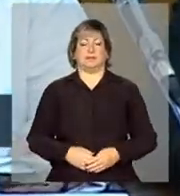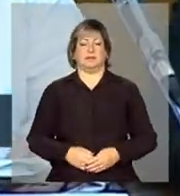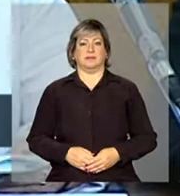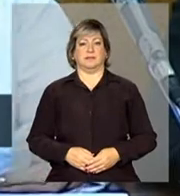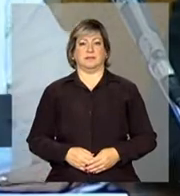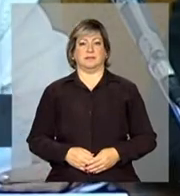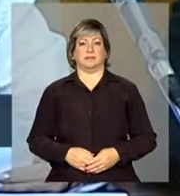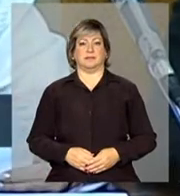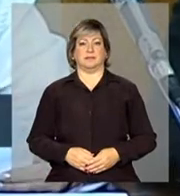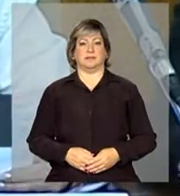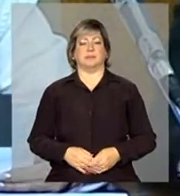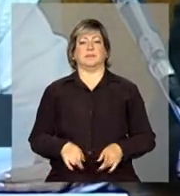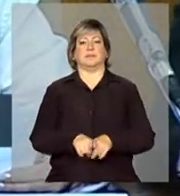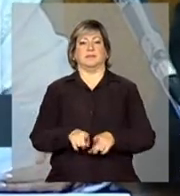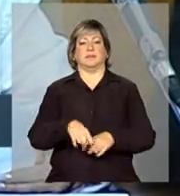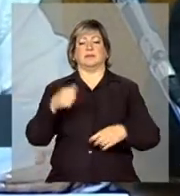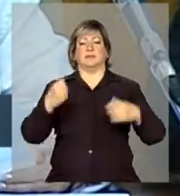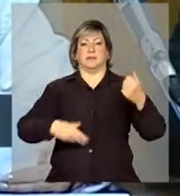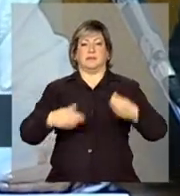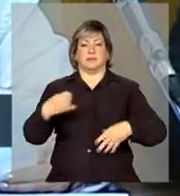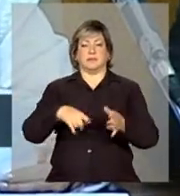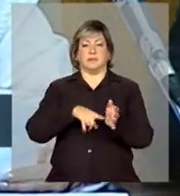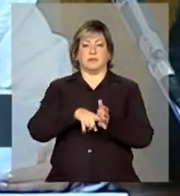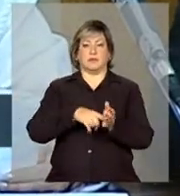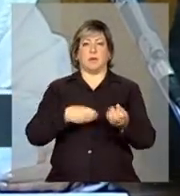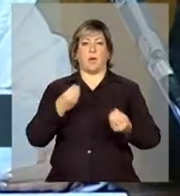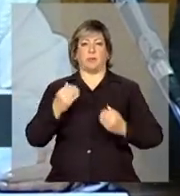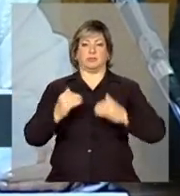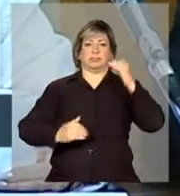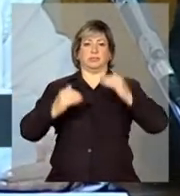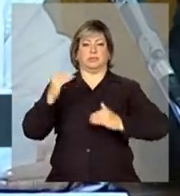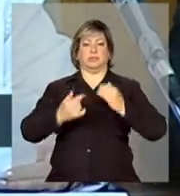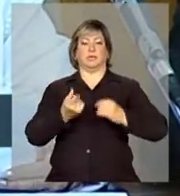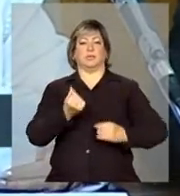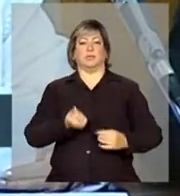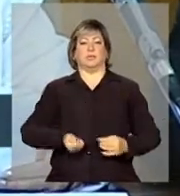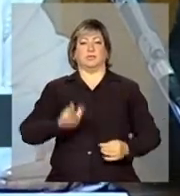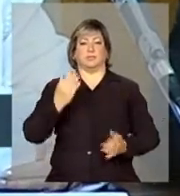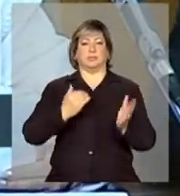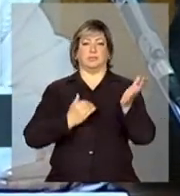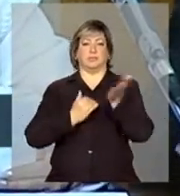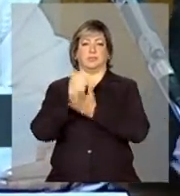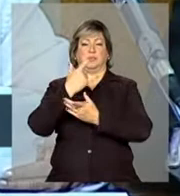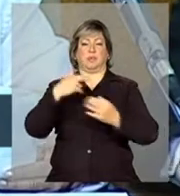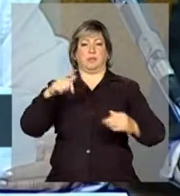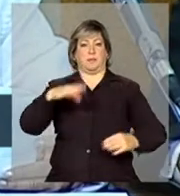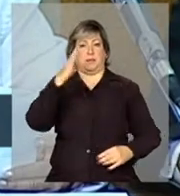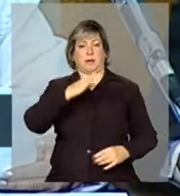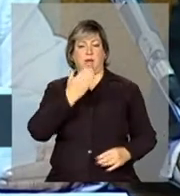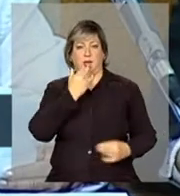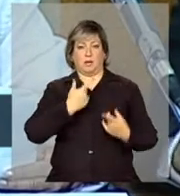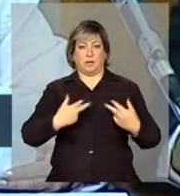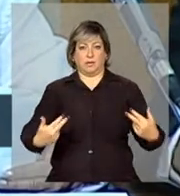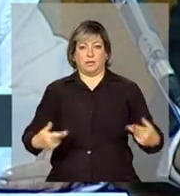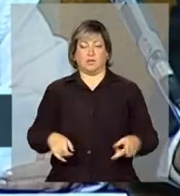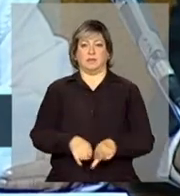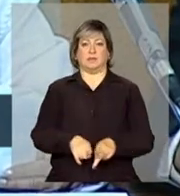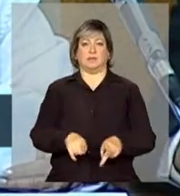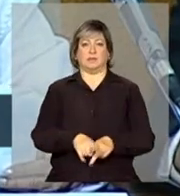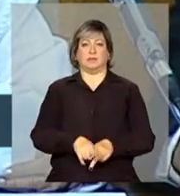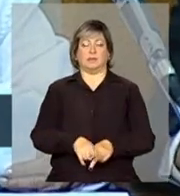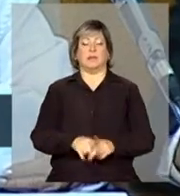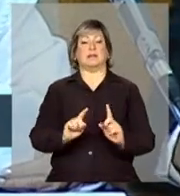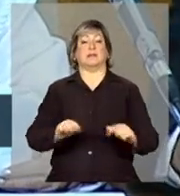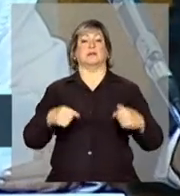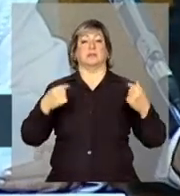Teremos a apresentação da pesquisa sobre volatilidade e preços internacionais, inflação de alimentos no Brasil, pelo Renato Maluf, e,